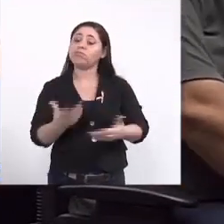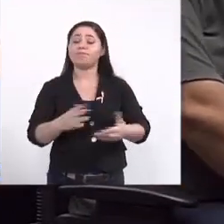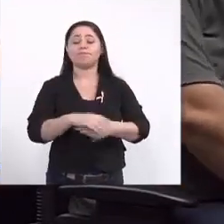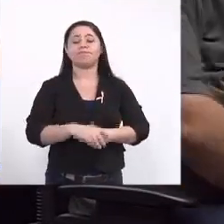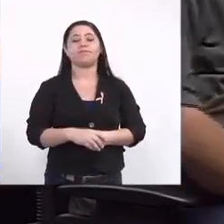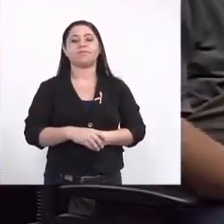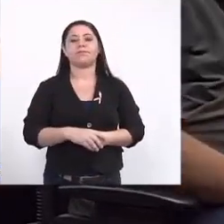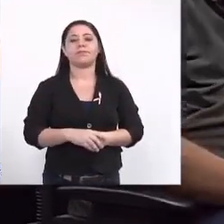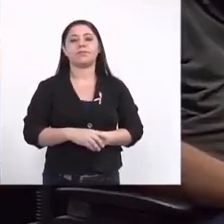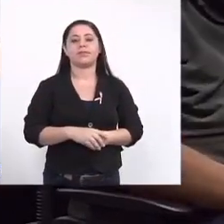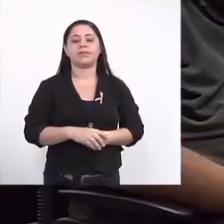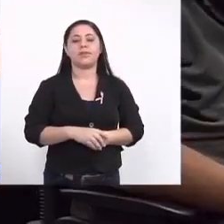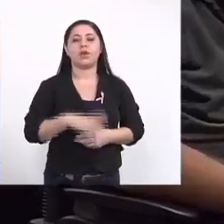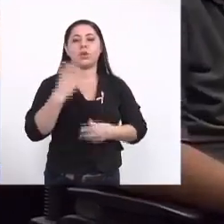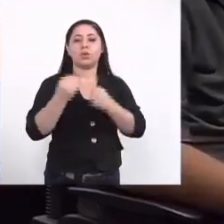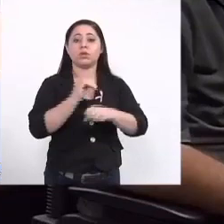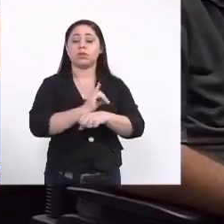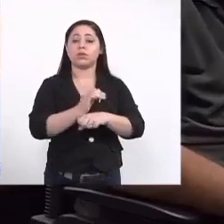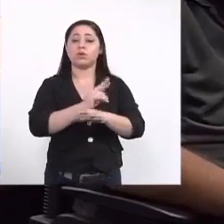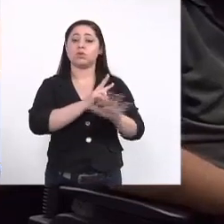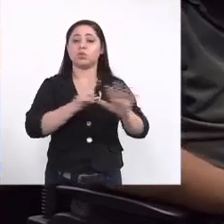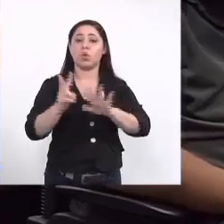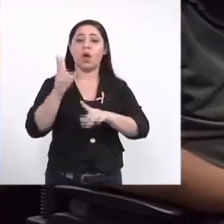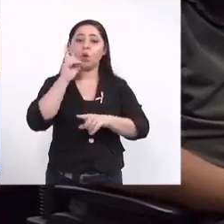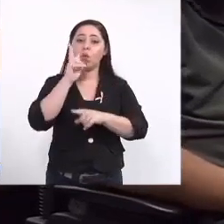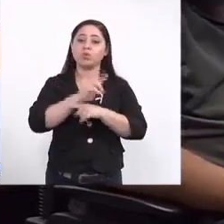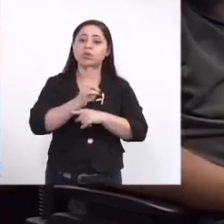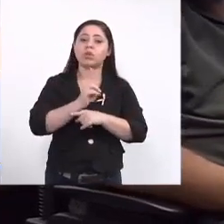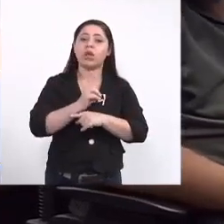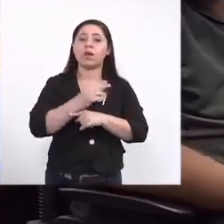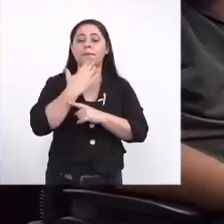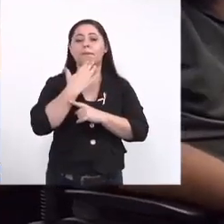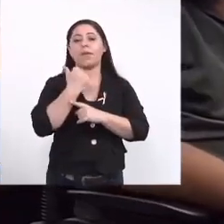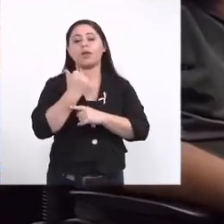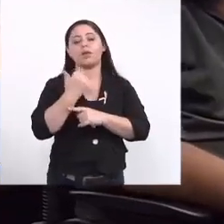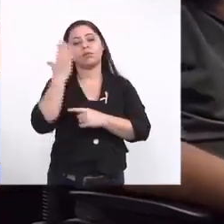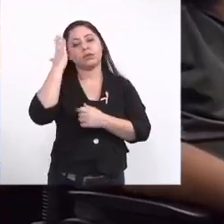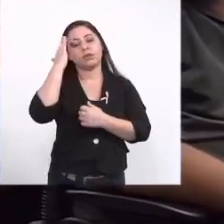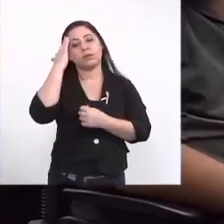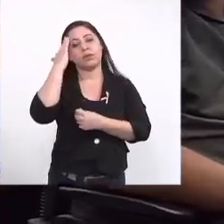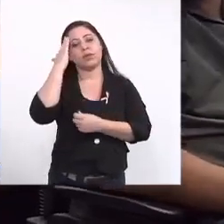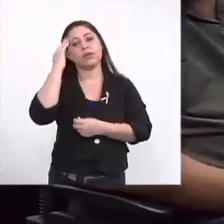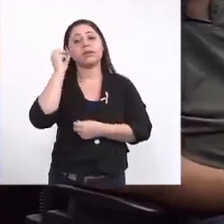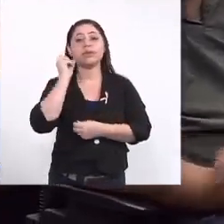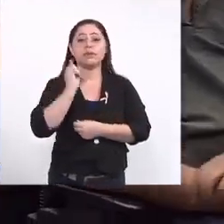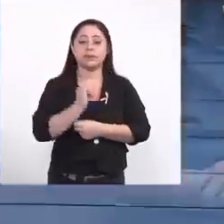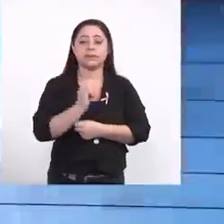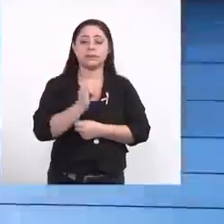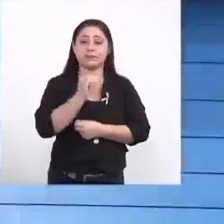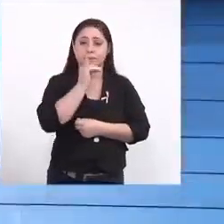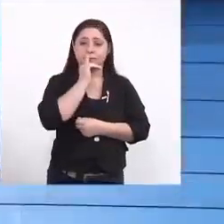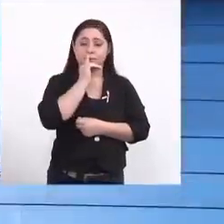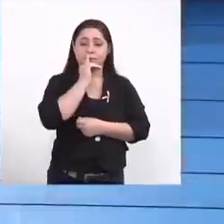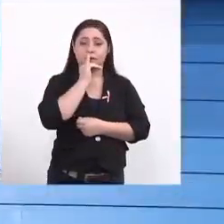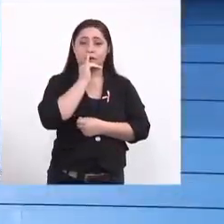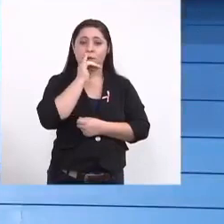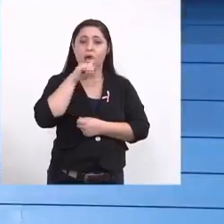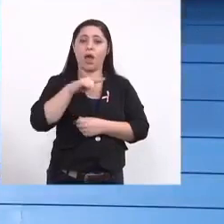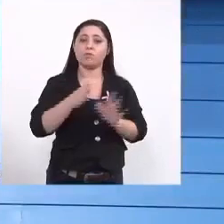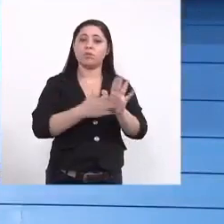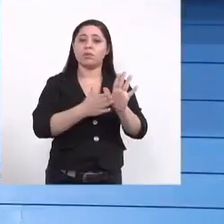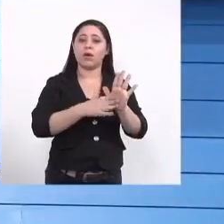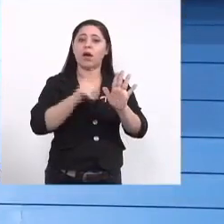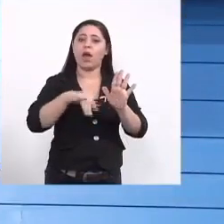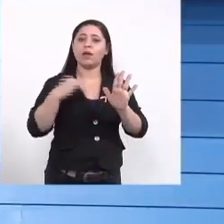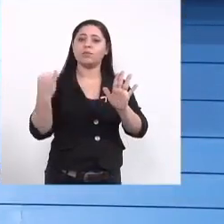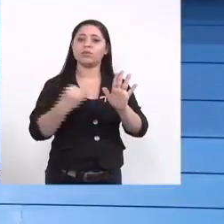que é monitorada semanalmente fica bem melhor para saber se a aplicabilidade real